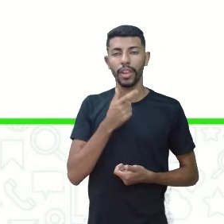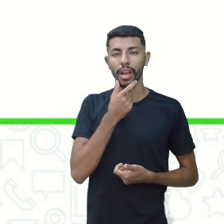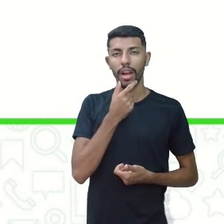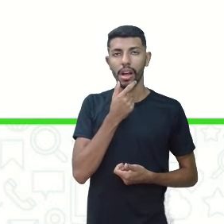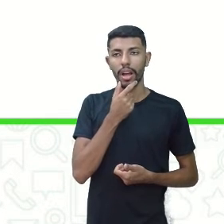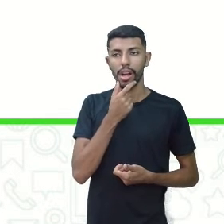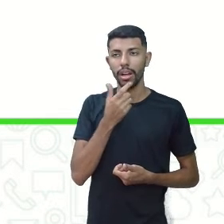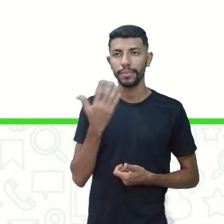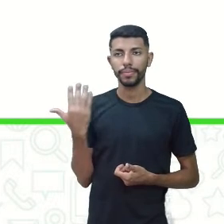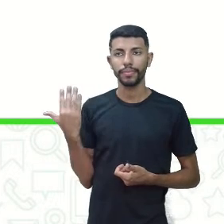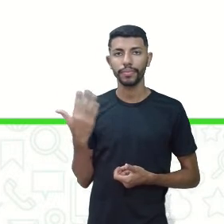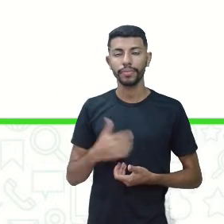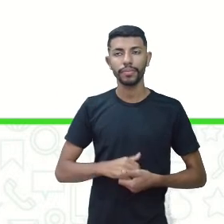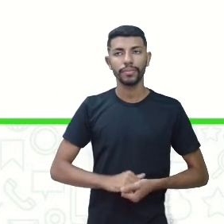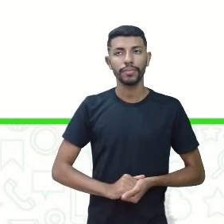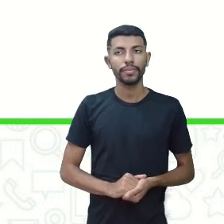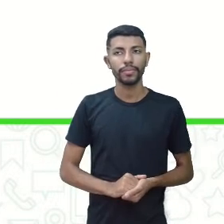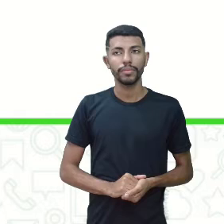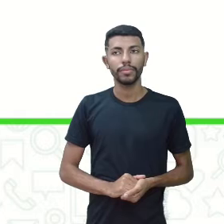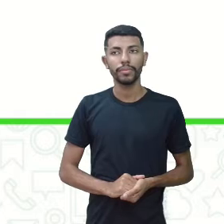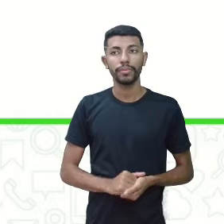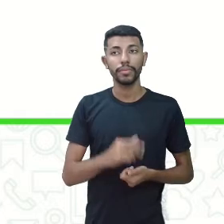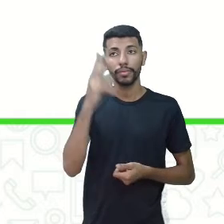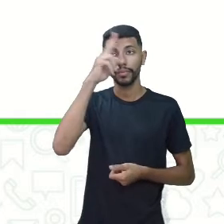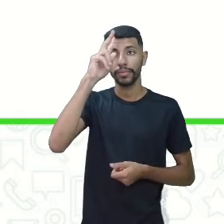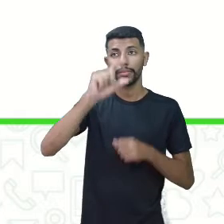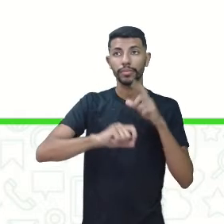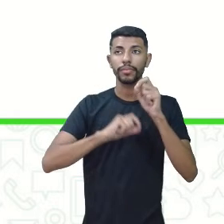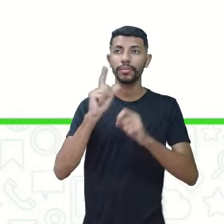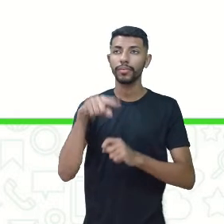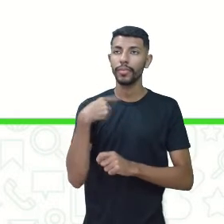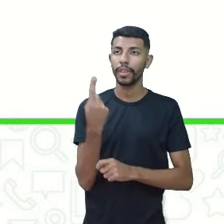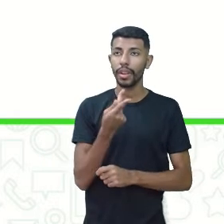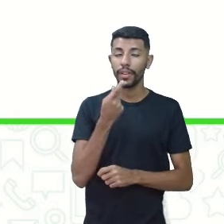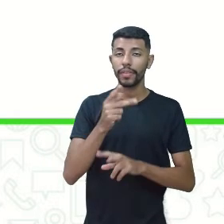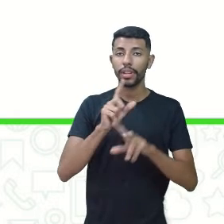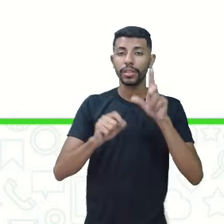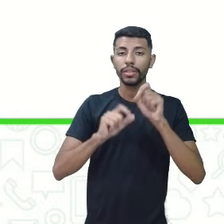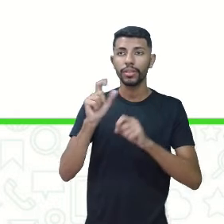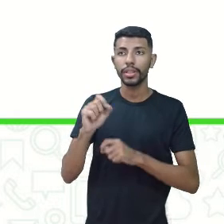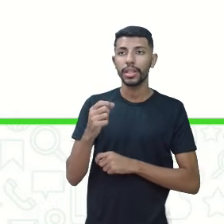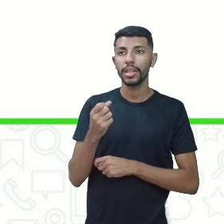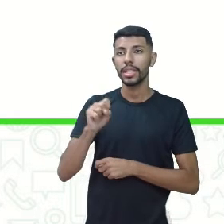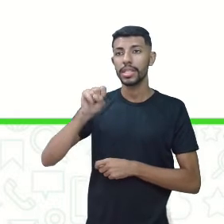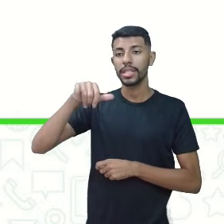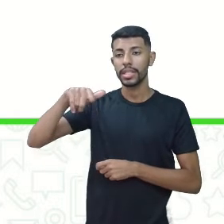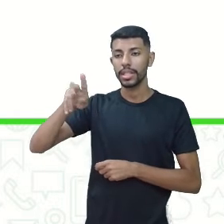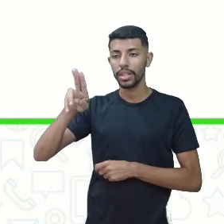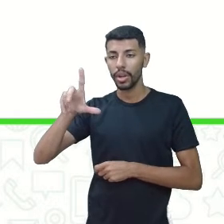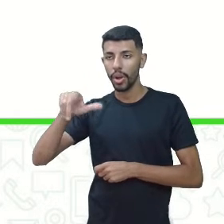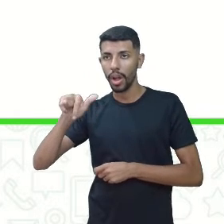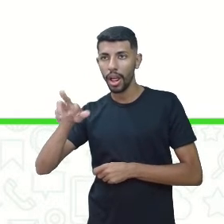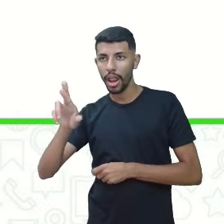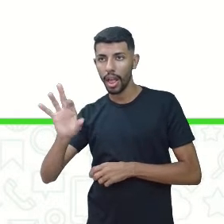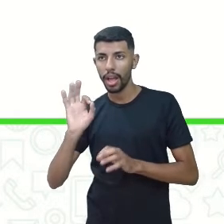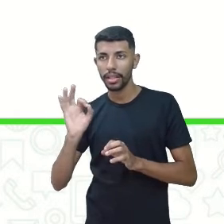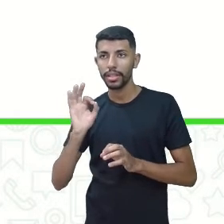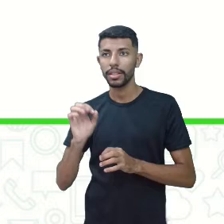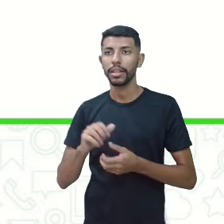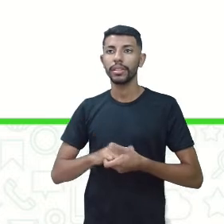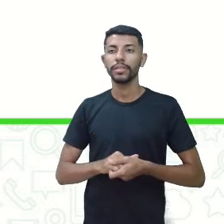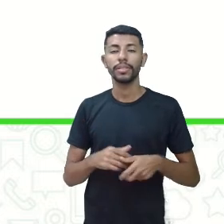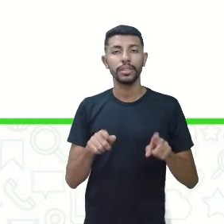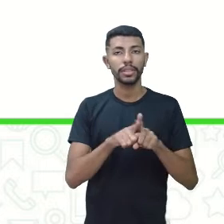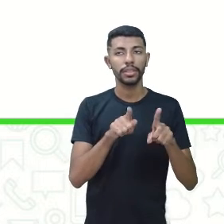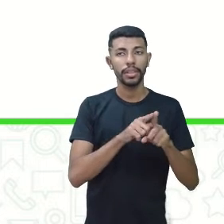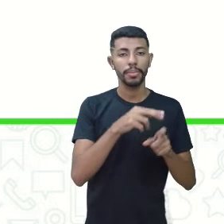are. They are. They are. Lembrar que aqui a gente está falando de singular, segunda pessoa. E esse último you are aqui, a gente está falando de plural.